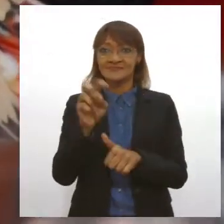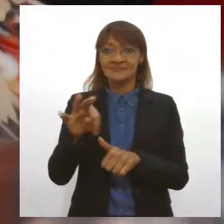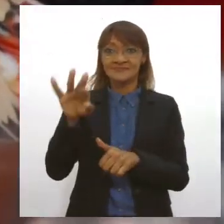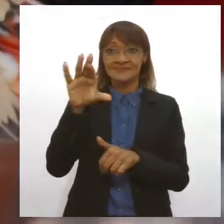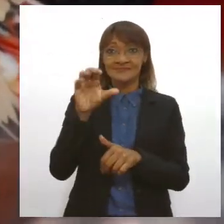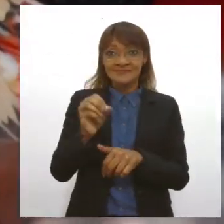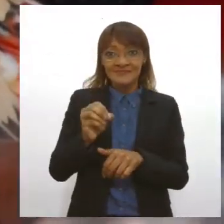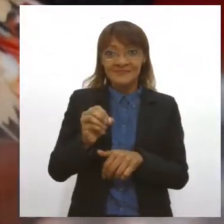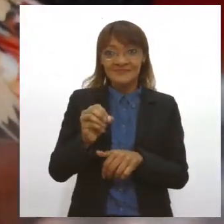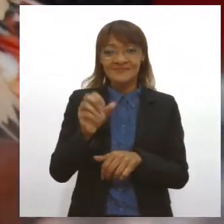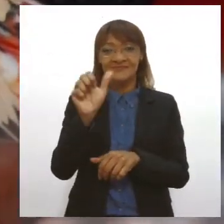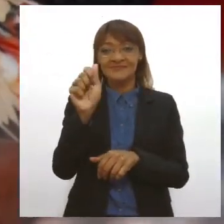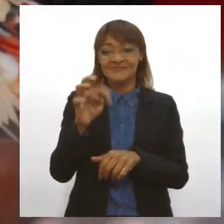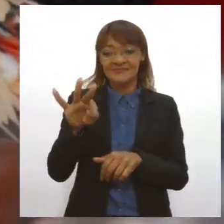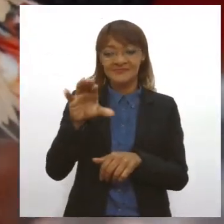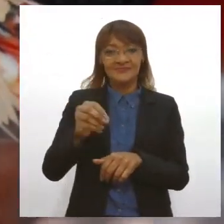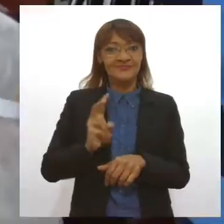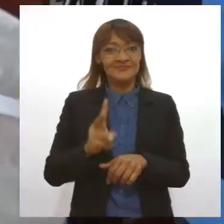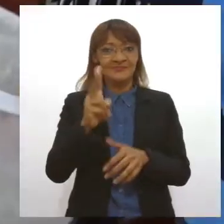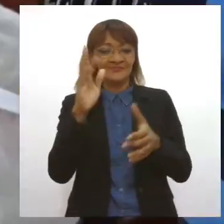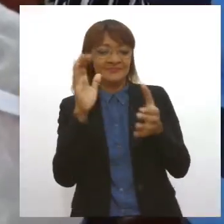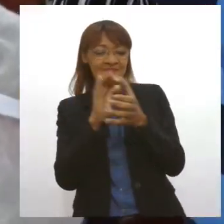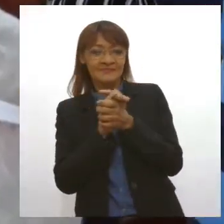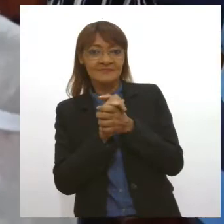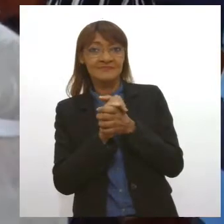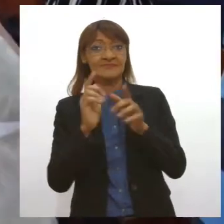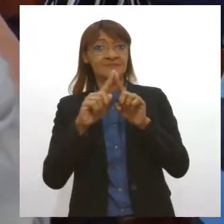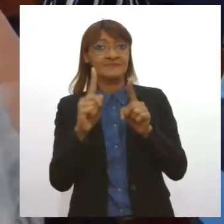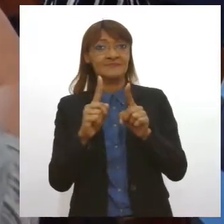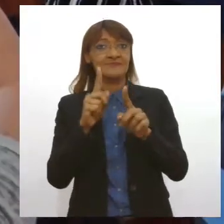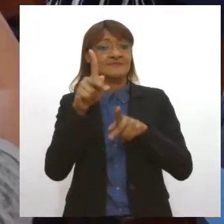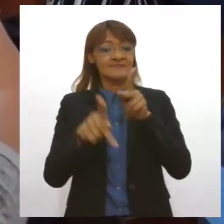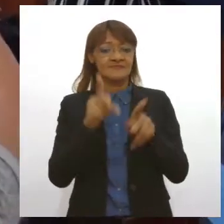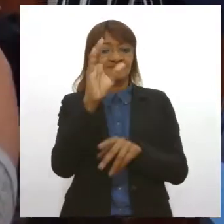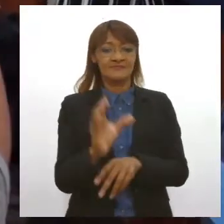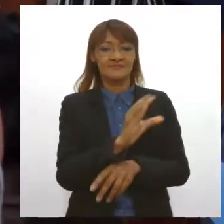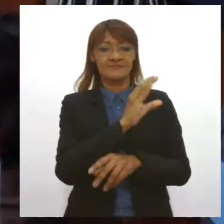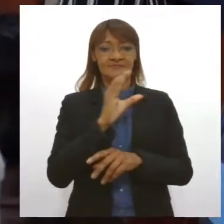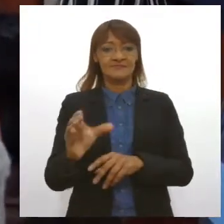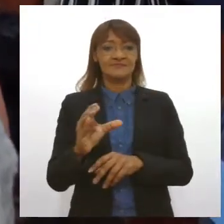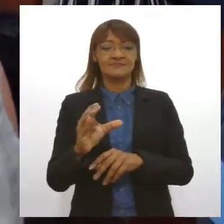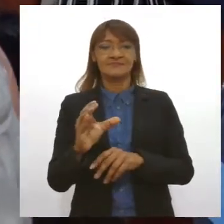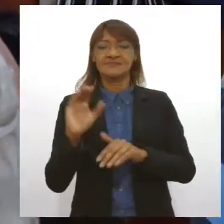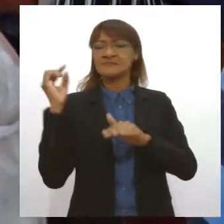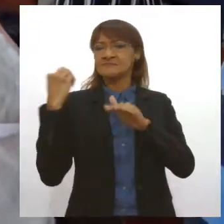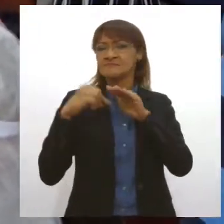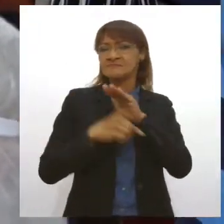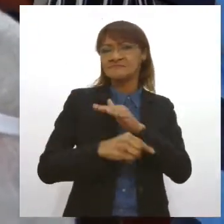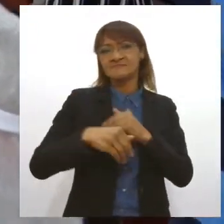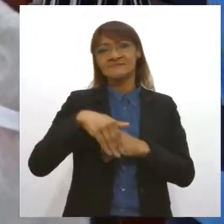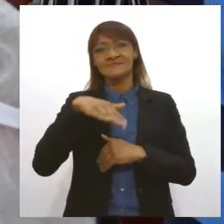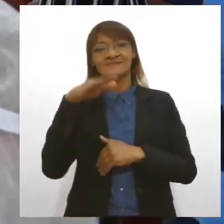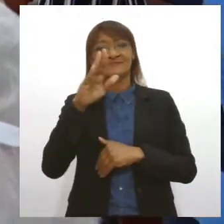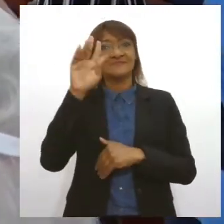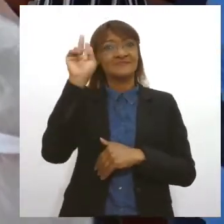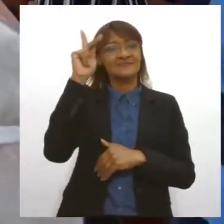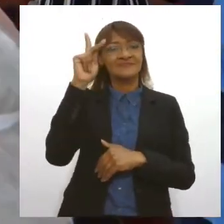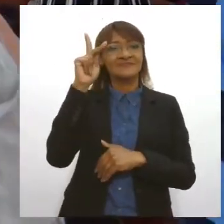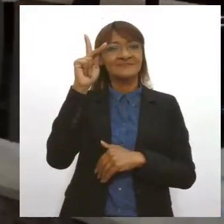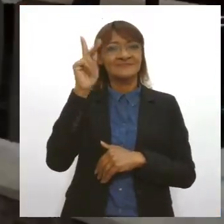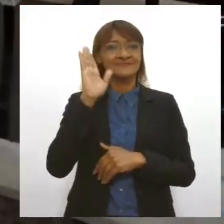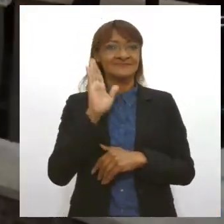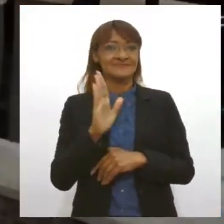casamenteiro, para os católicos, suas obras vão muito além de histórias engraçadas da cultura